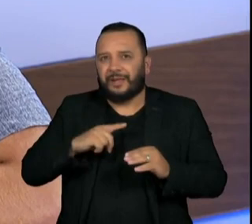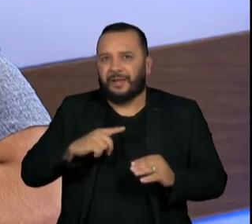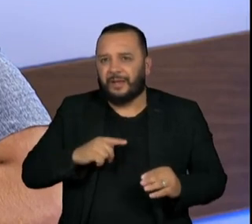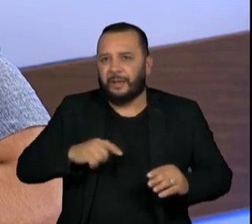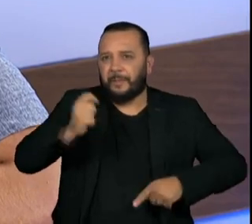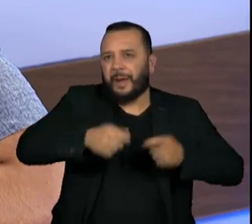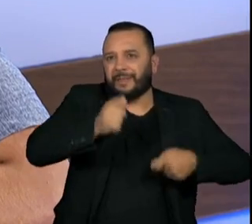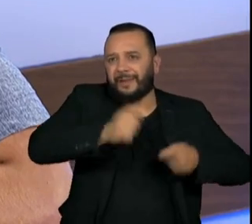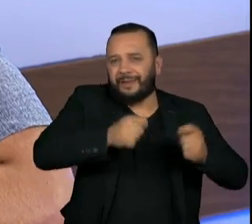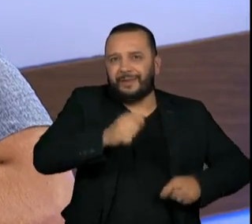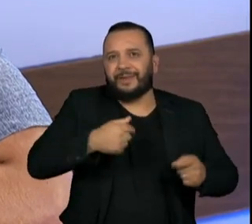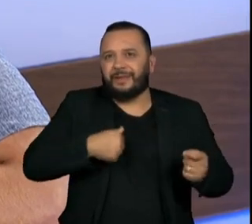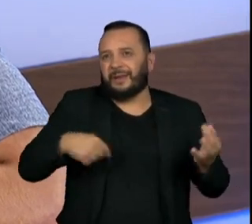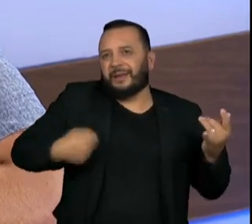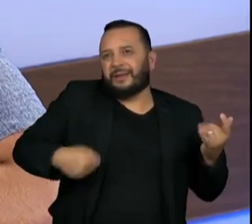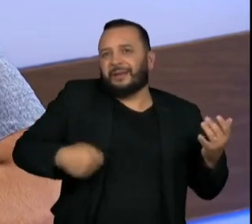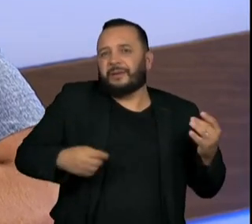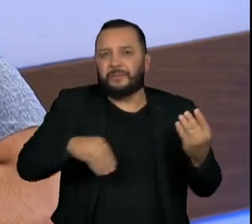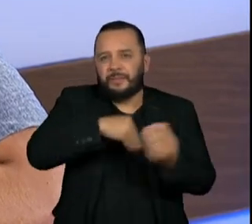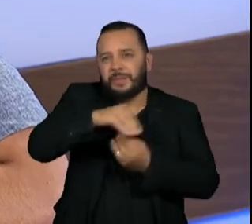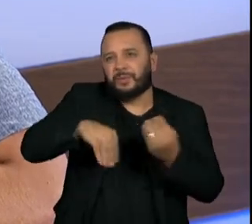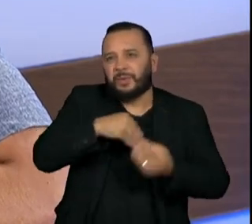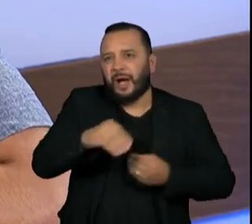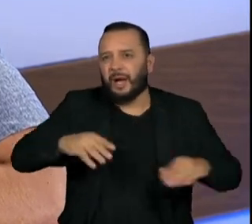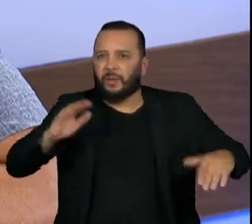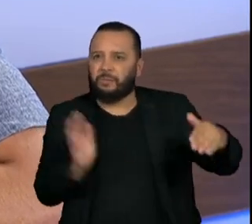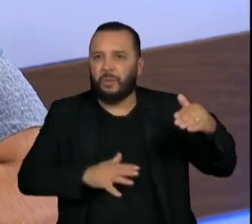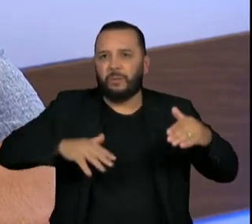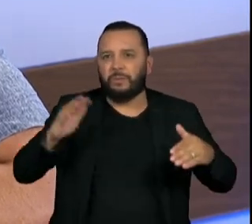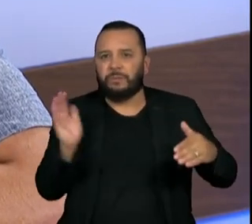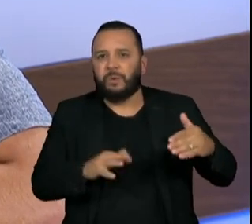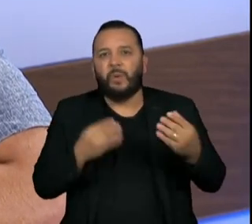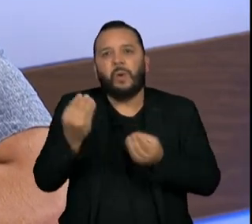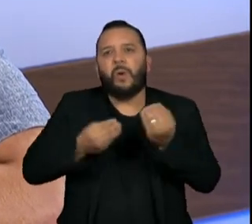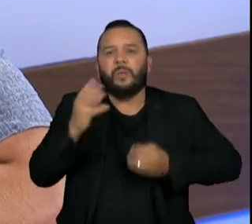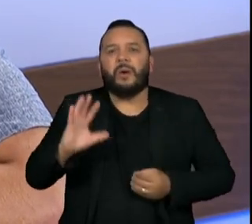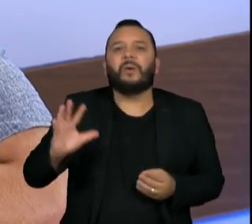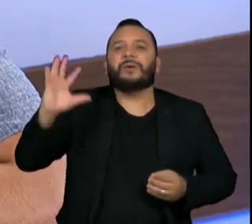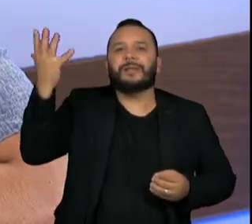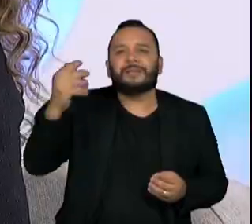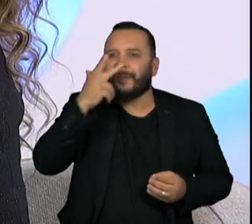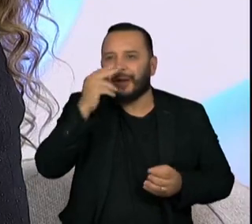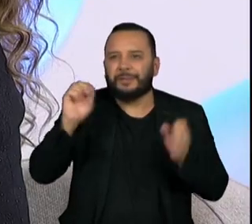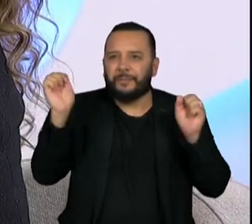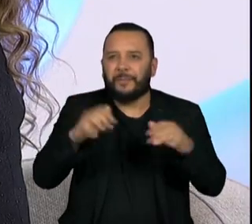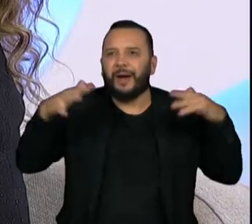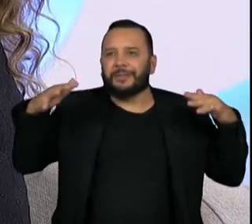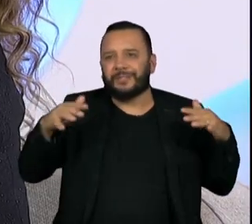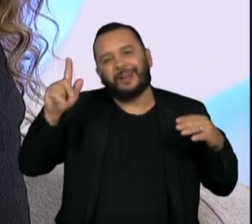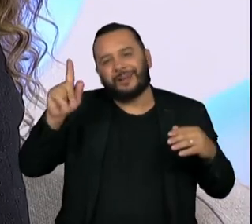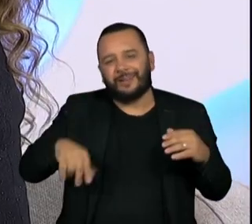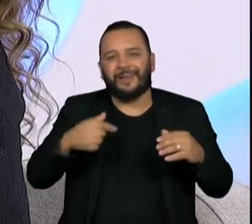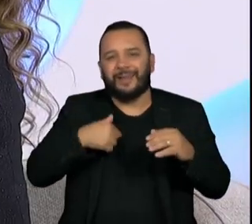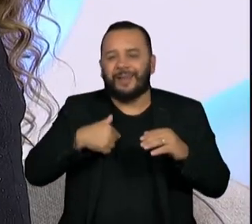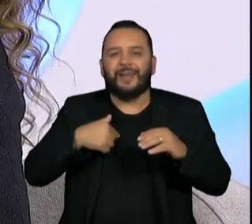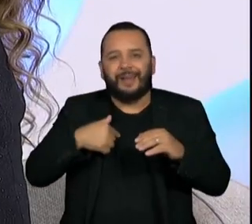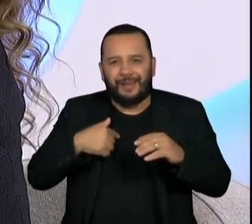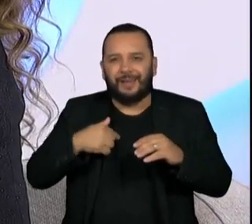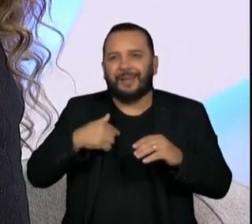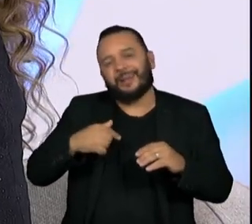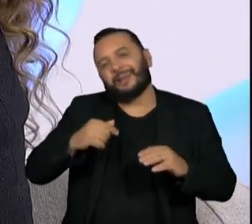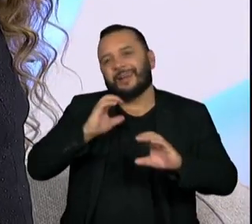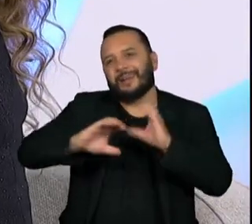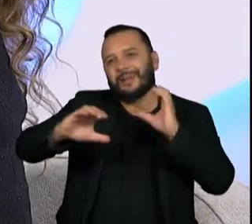o neguinho do samba dentro do estúdio. Como que aconteceu aquilo, aquela mágica ali para sair o som de canto da cidade de vários discos depois?